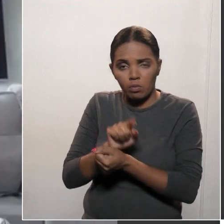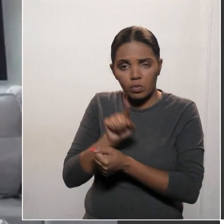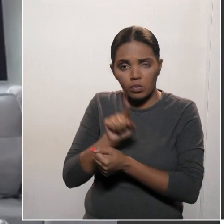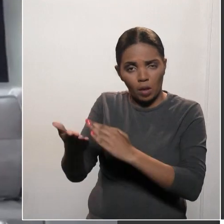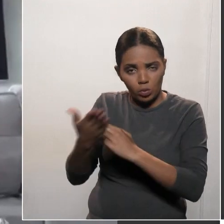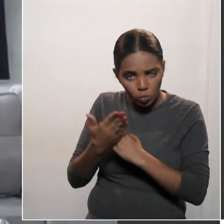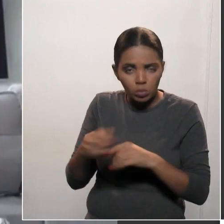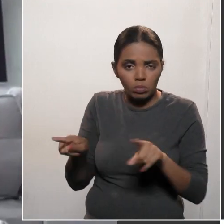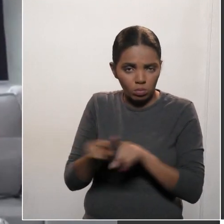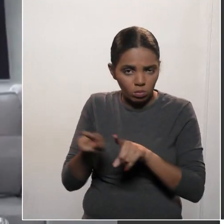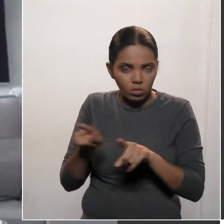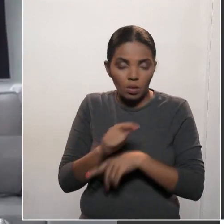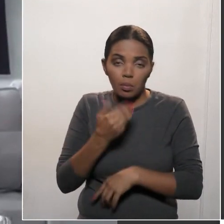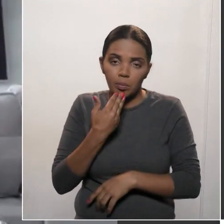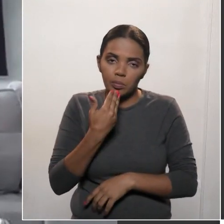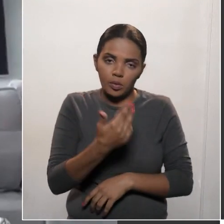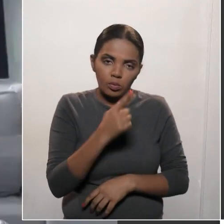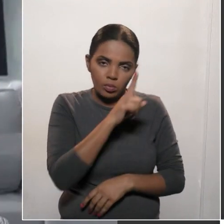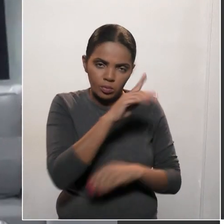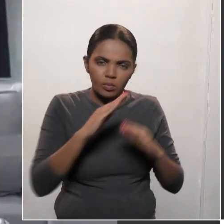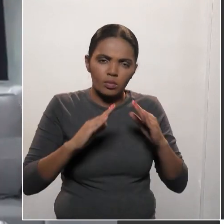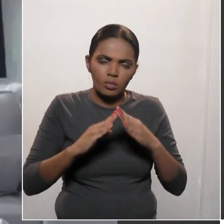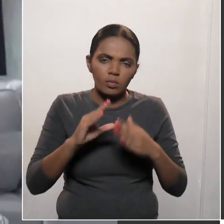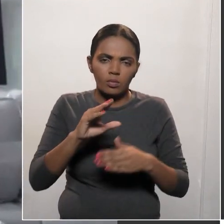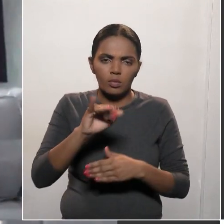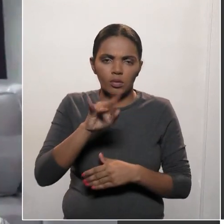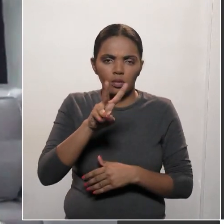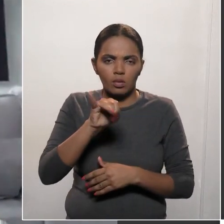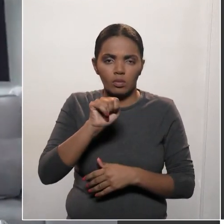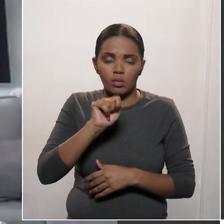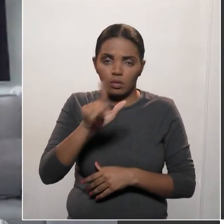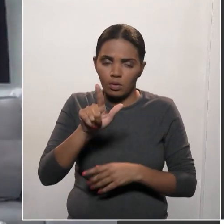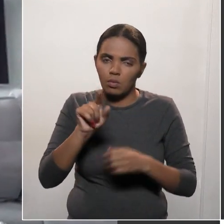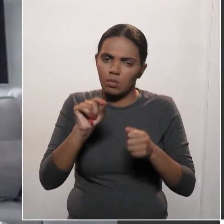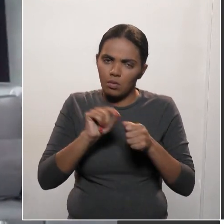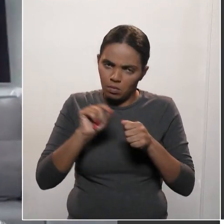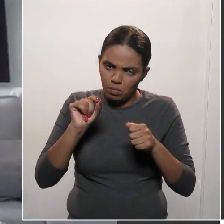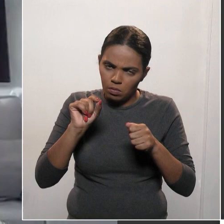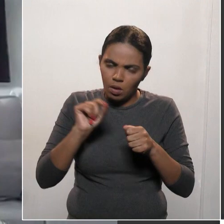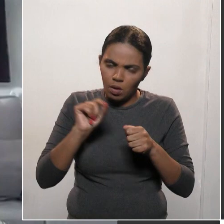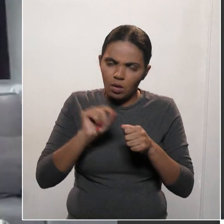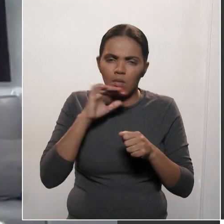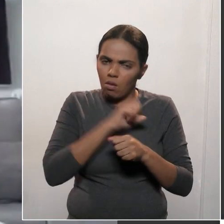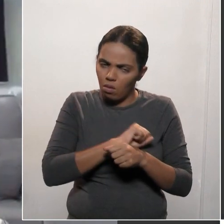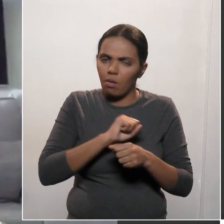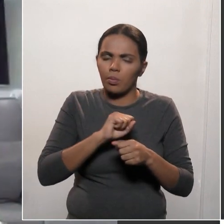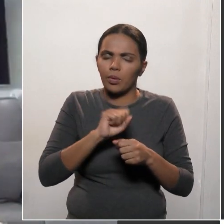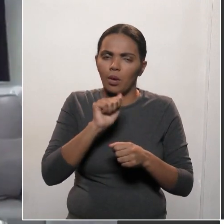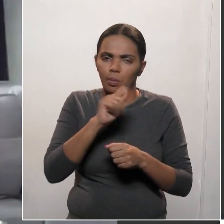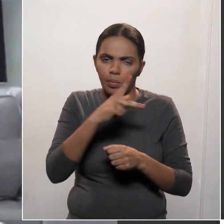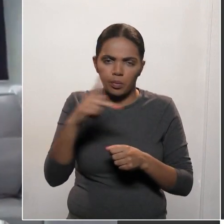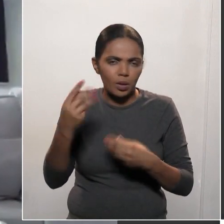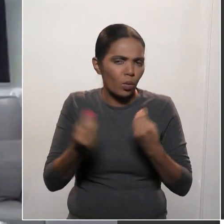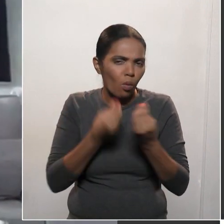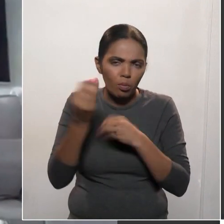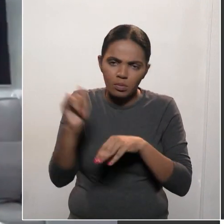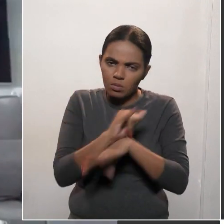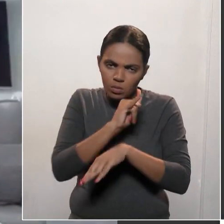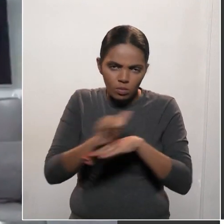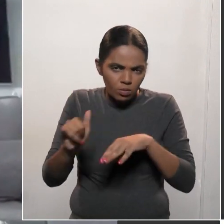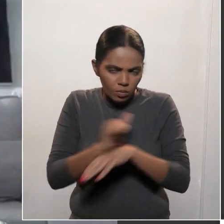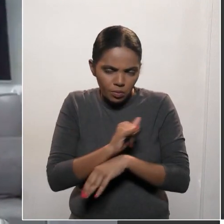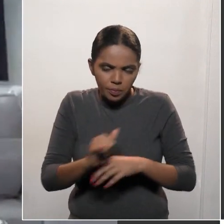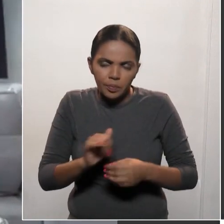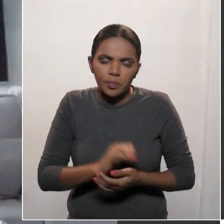fazer isso pela Casa Civil, ao governo do estado, para que possa usar de que forma, fazer isso o mais rápido